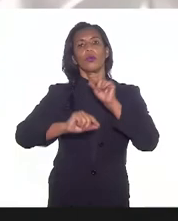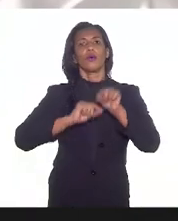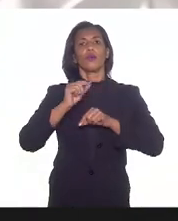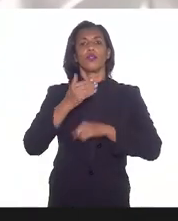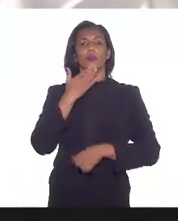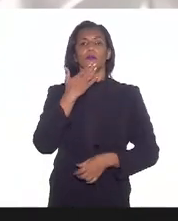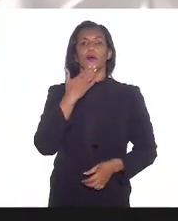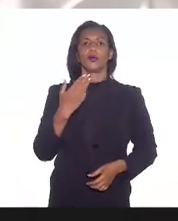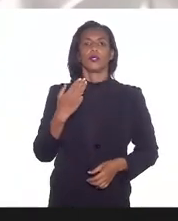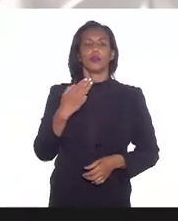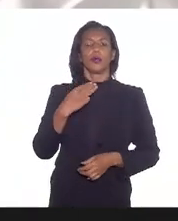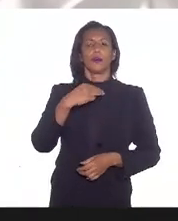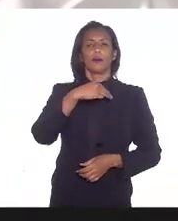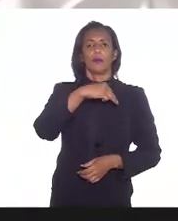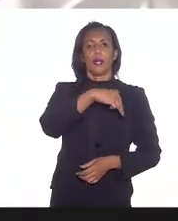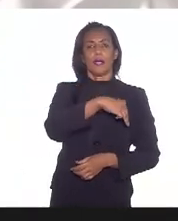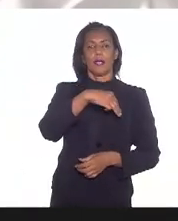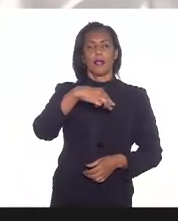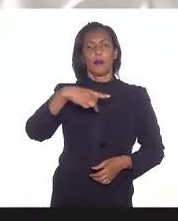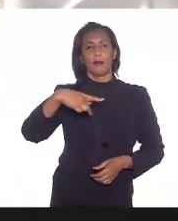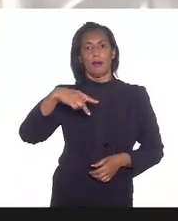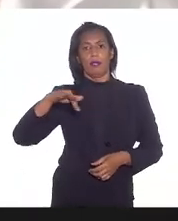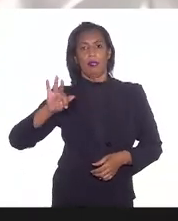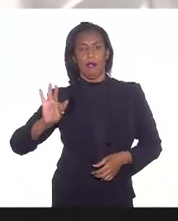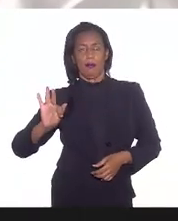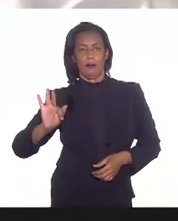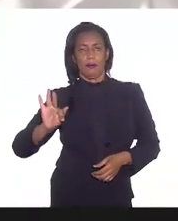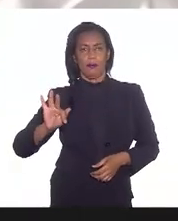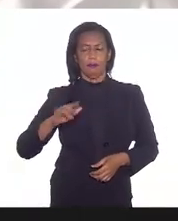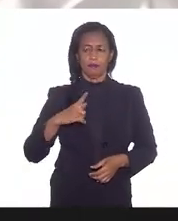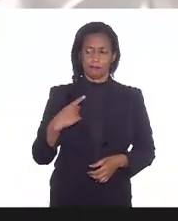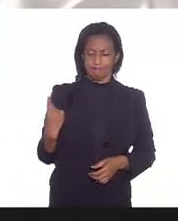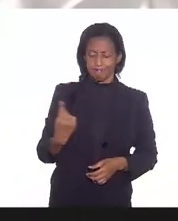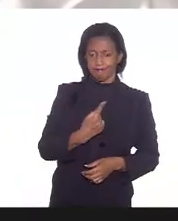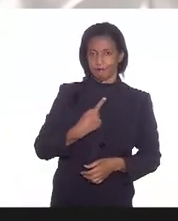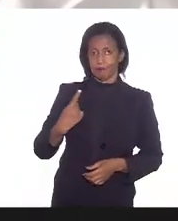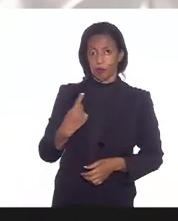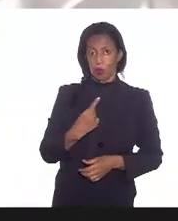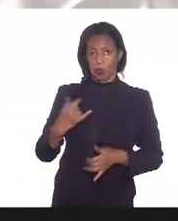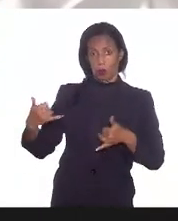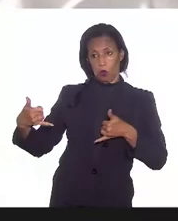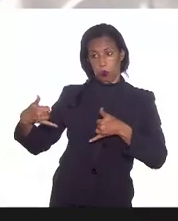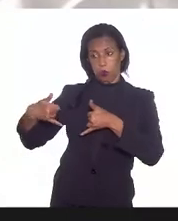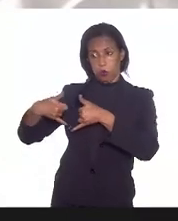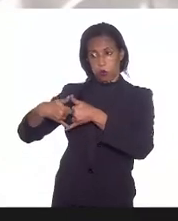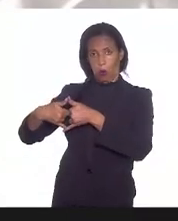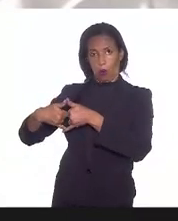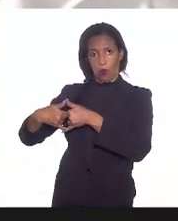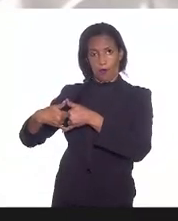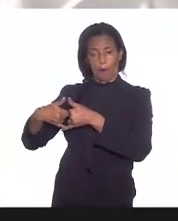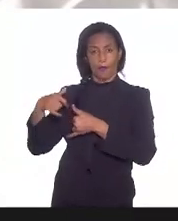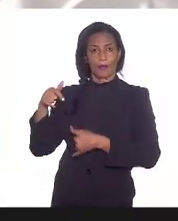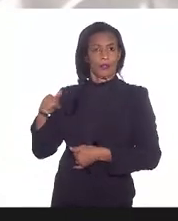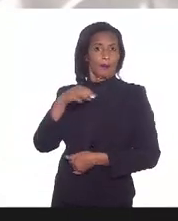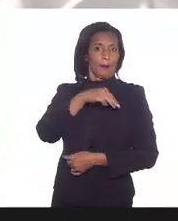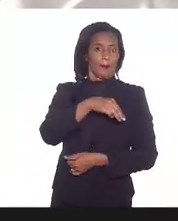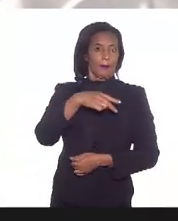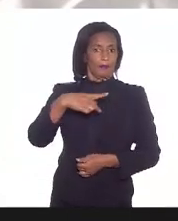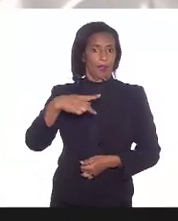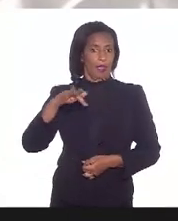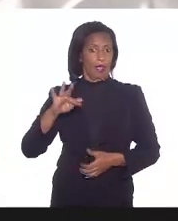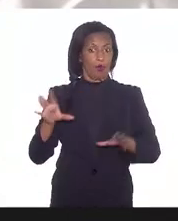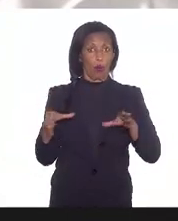Ministério Público Federal e nós vamos contactar o Ministério Público Federal na condição de